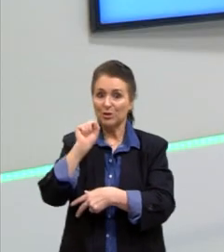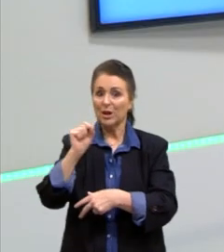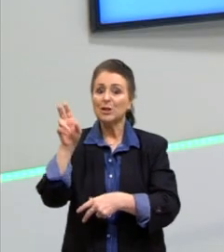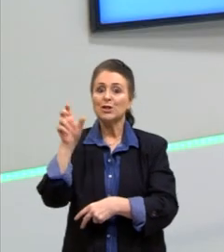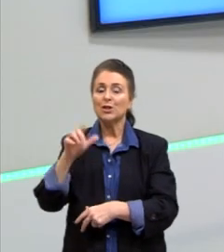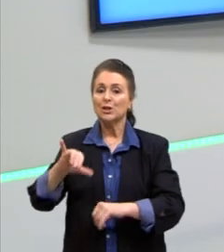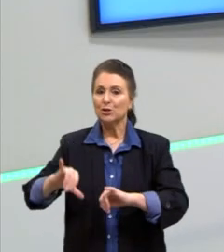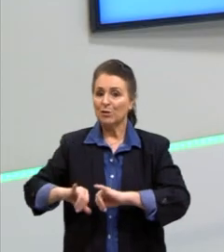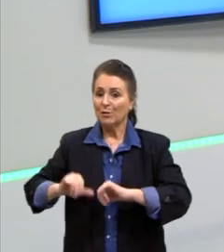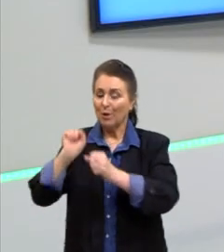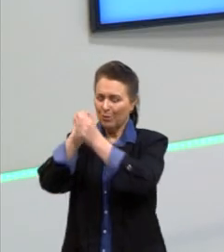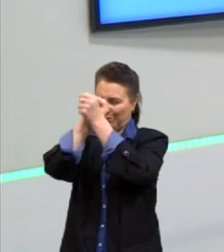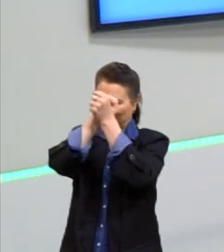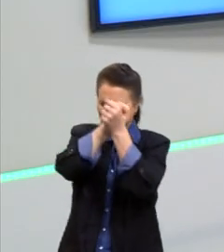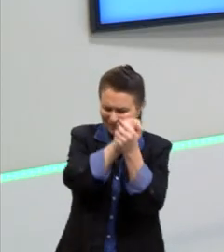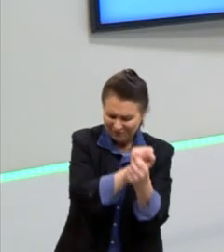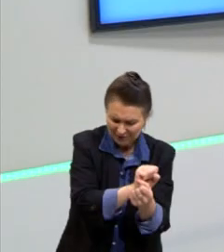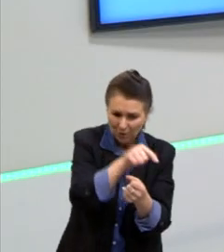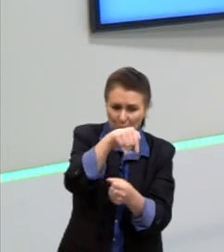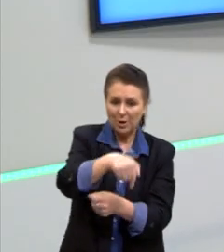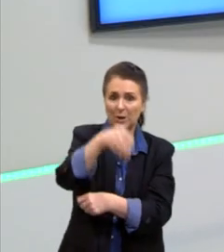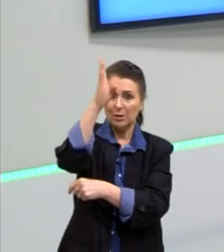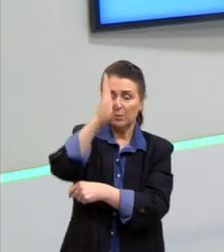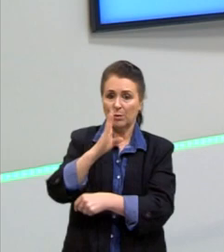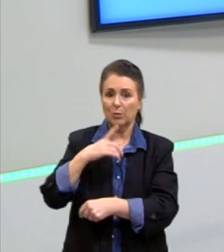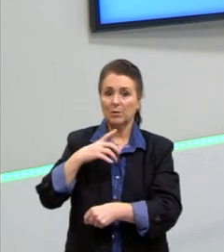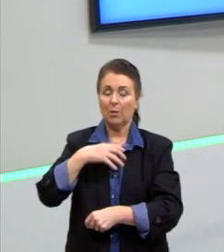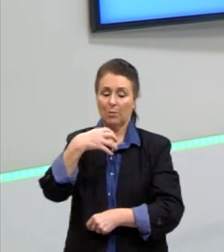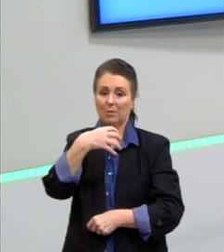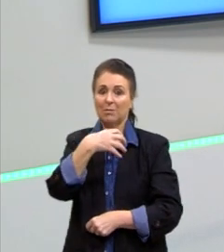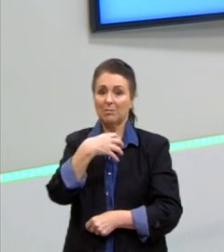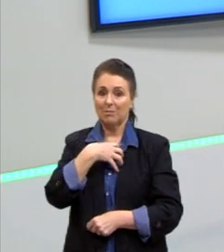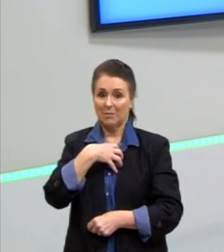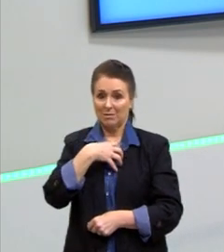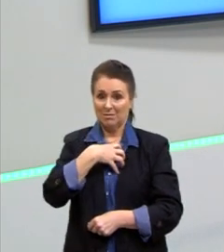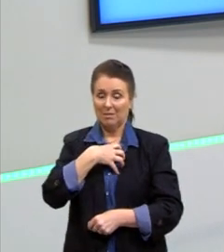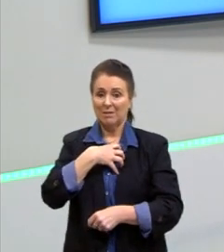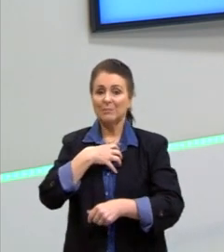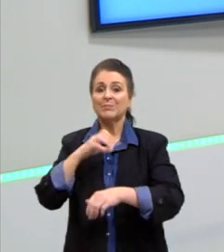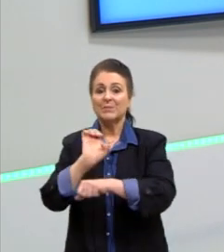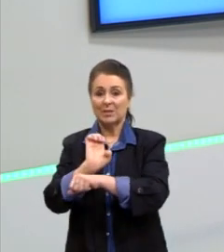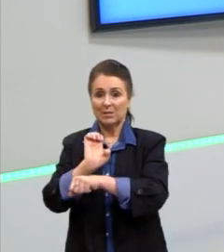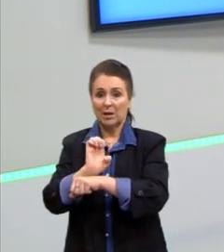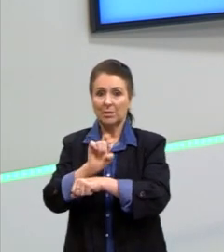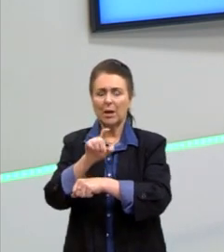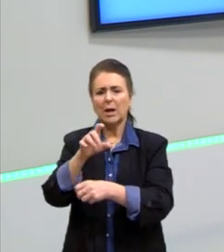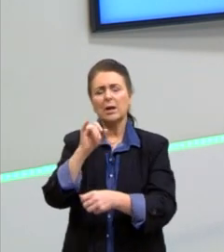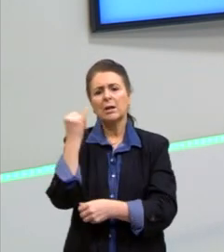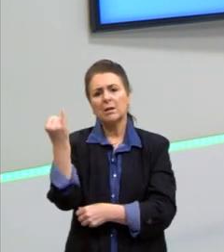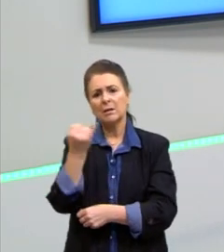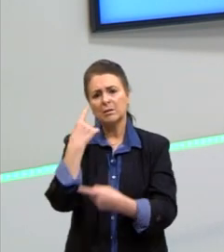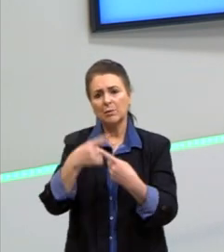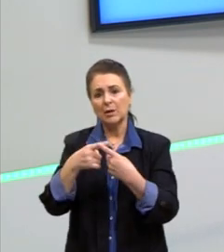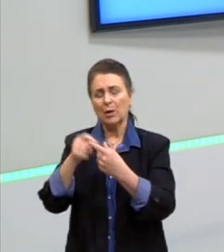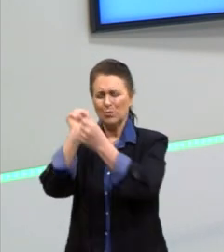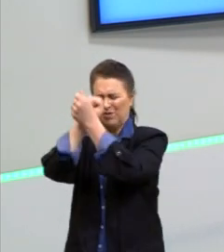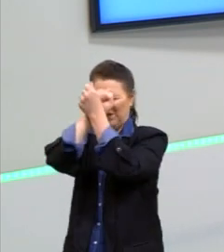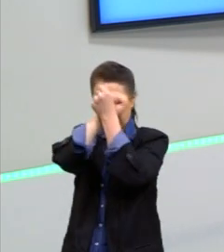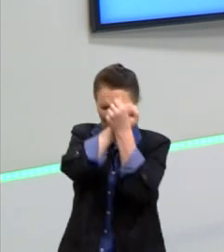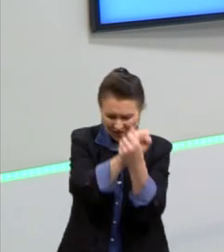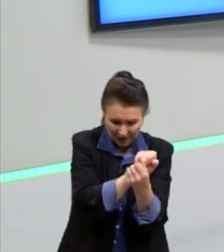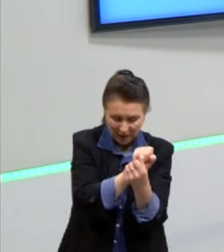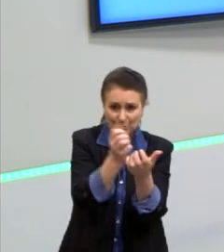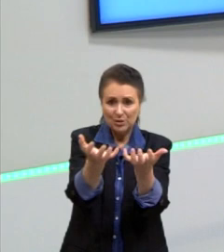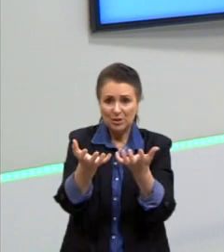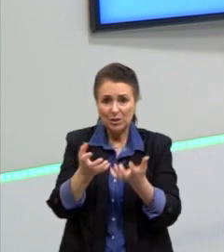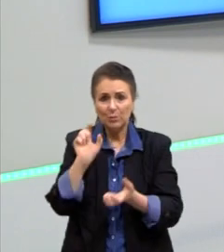Ela aconteceu em Salvador, na Bahia. E essa revolta é muito importante porque os escravizados queriam o fim da